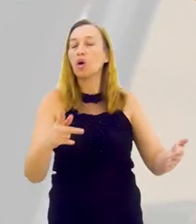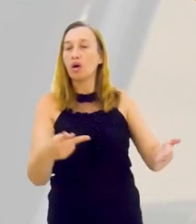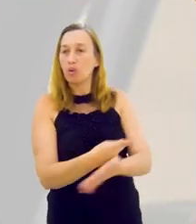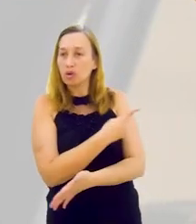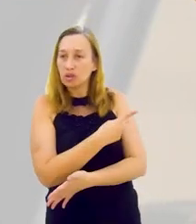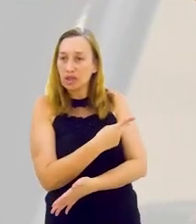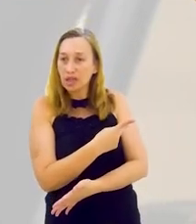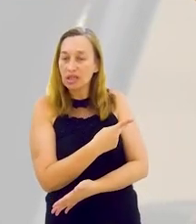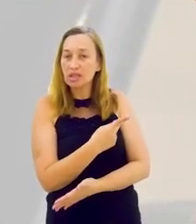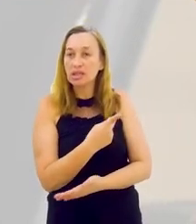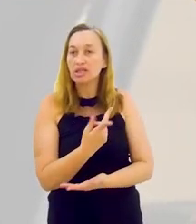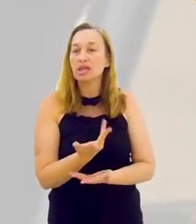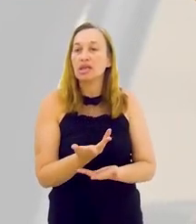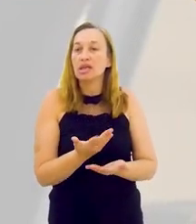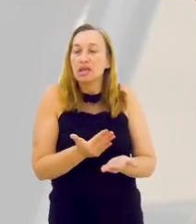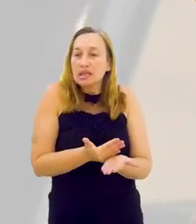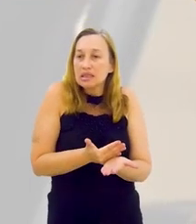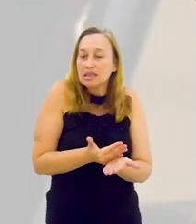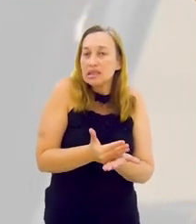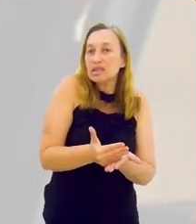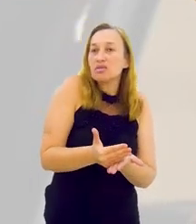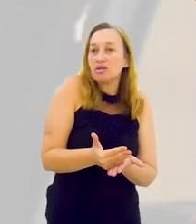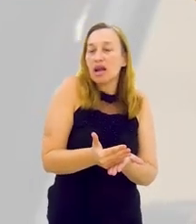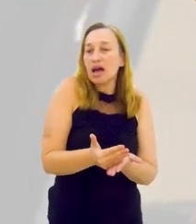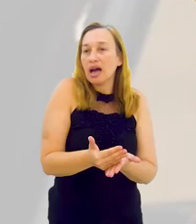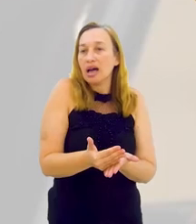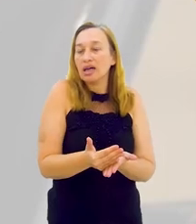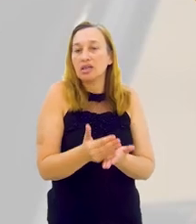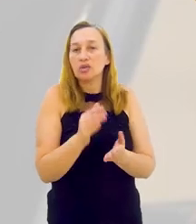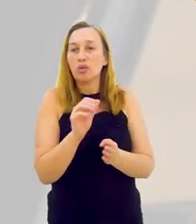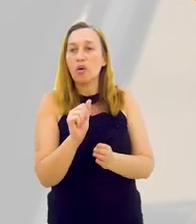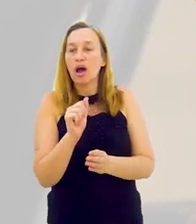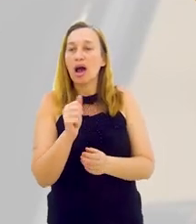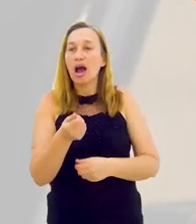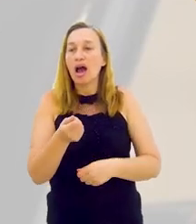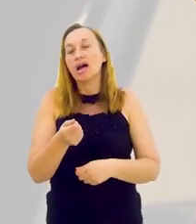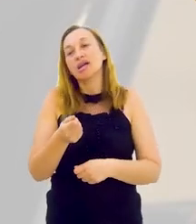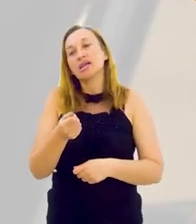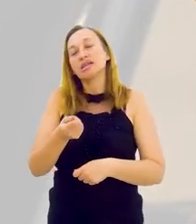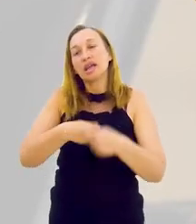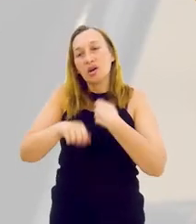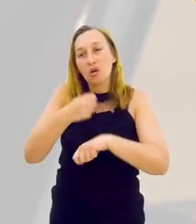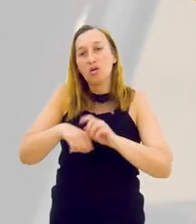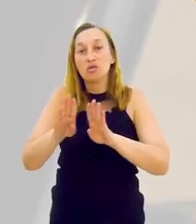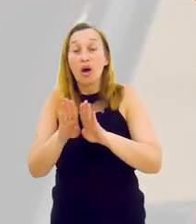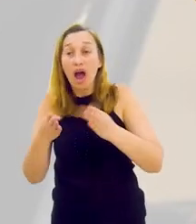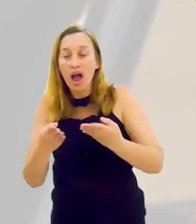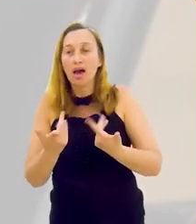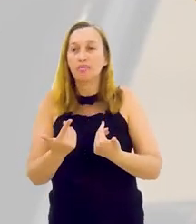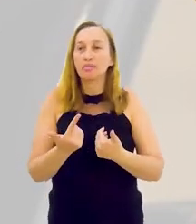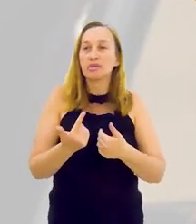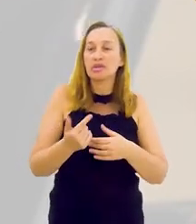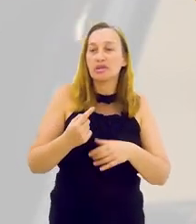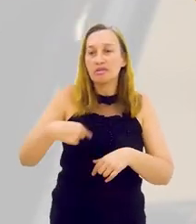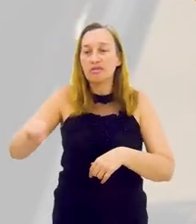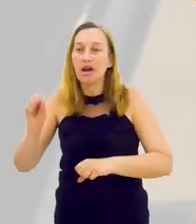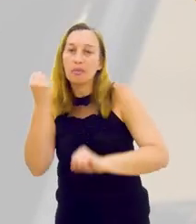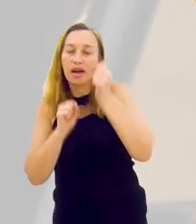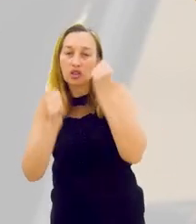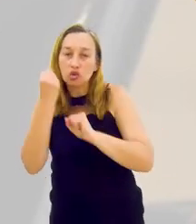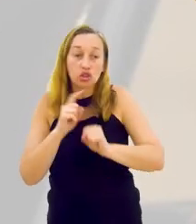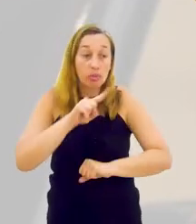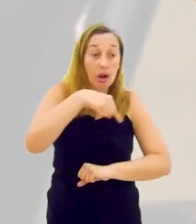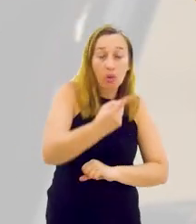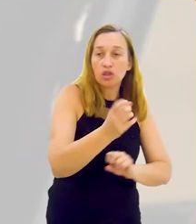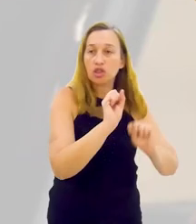eles acontecem, eles vão para o consumidor, mas eles começam lá na matéria-prima, às vezes no agronegócio, na mineração, aquilo é processado, vai para a